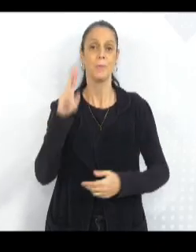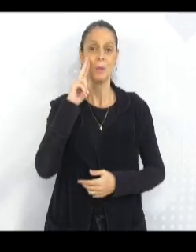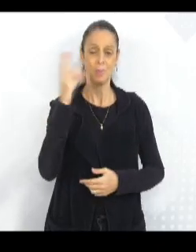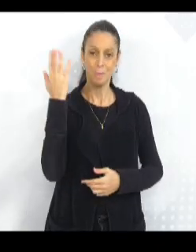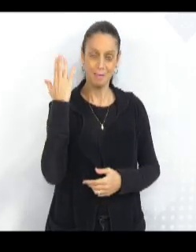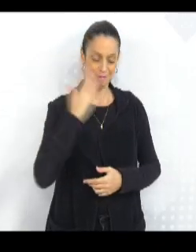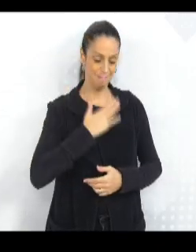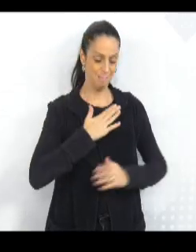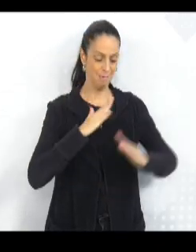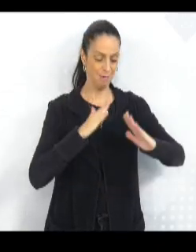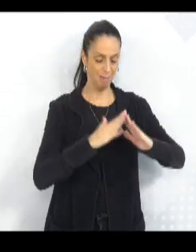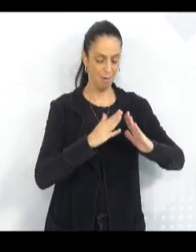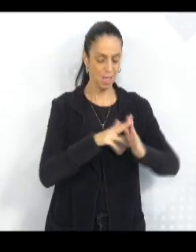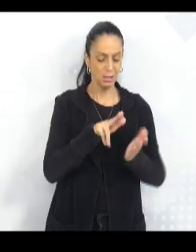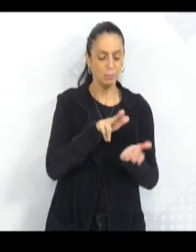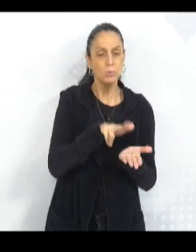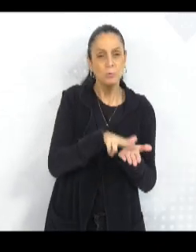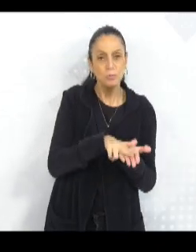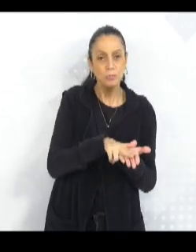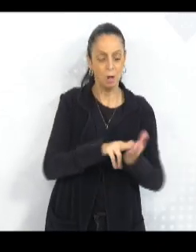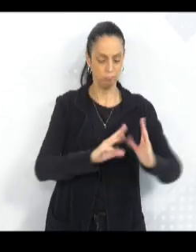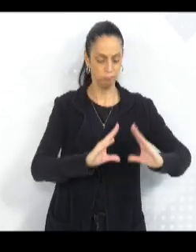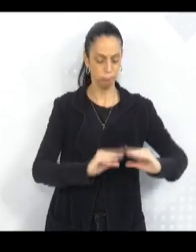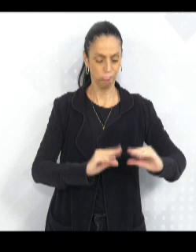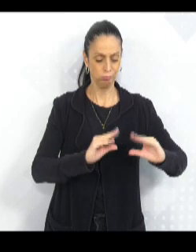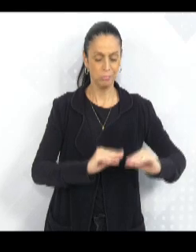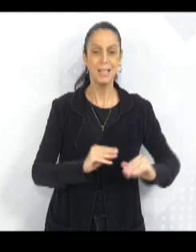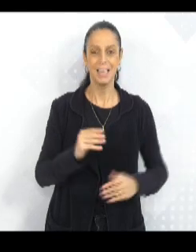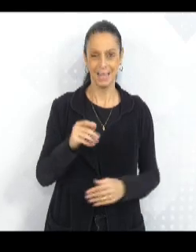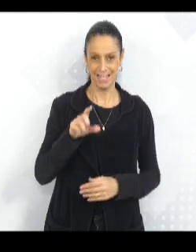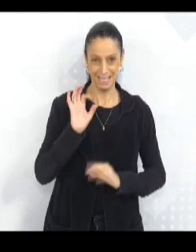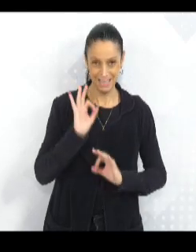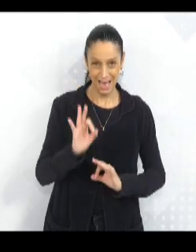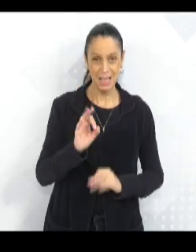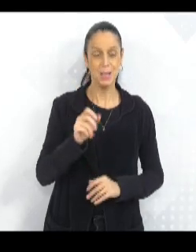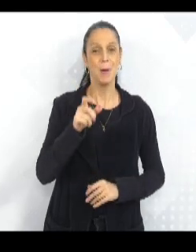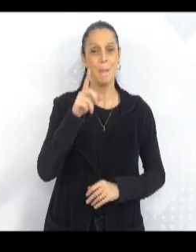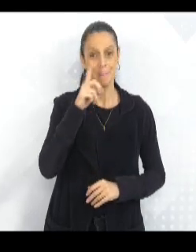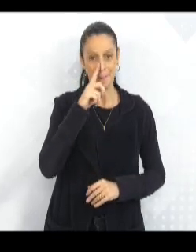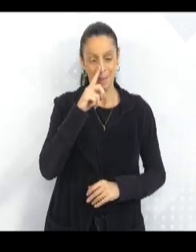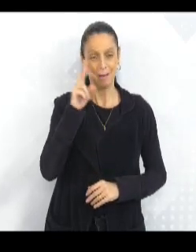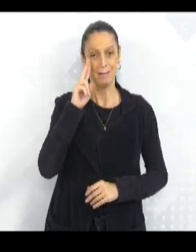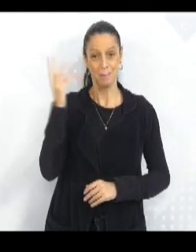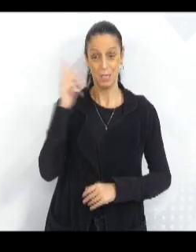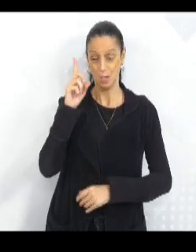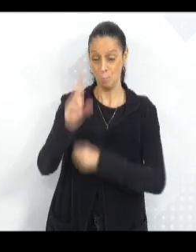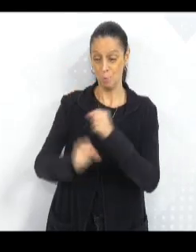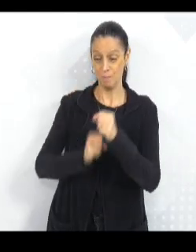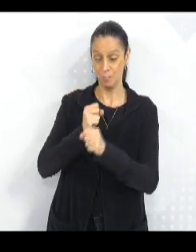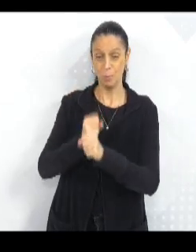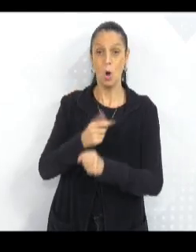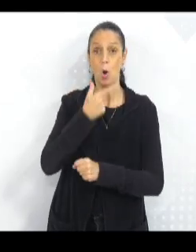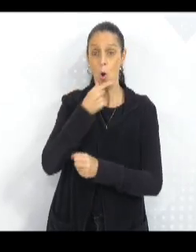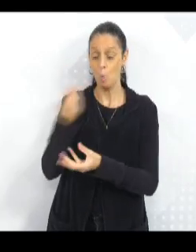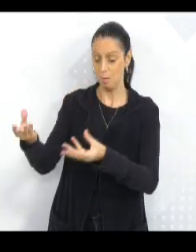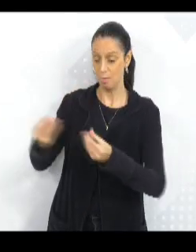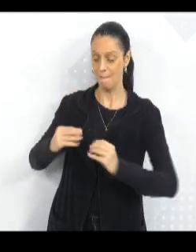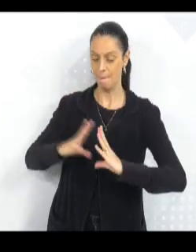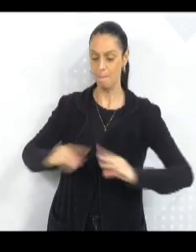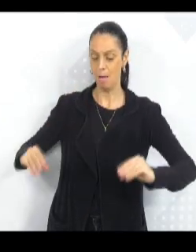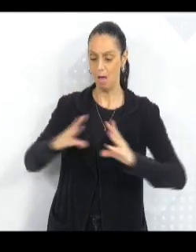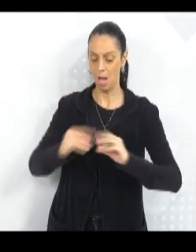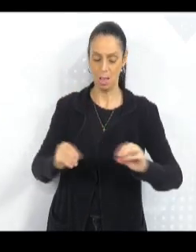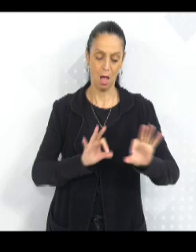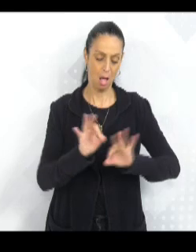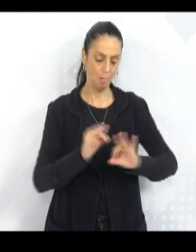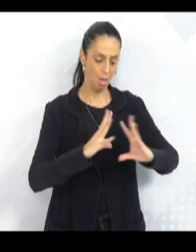mãe? Tu estás ouvindo, estás lembrado? O senhor Meta ali, a família Meta, nos dava palha uma vez por ano. Nós desfiavamos aquela palha.